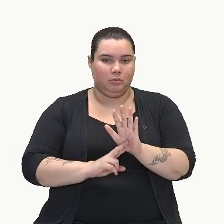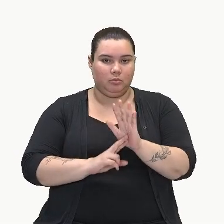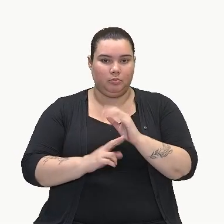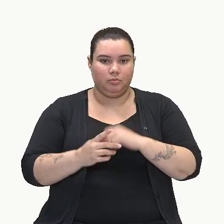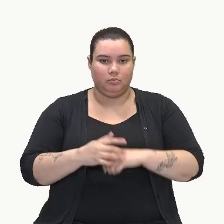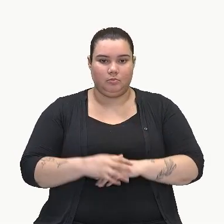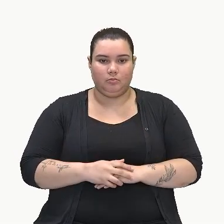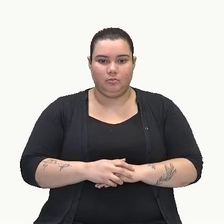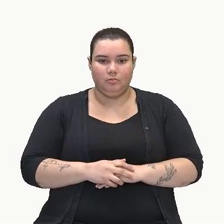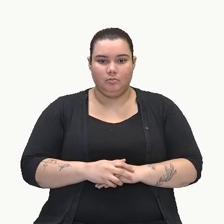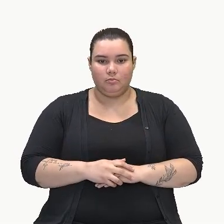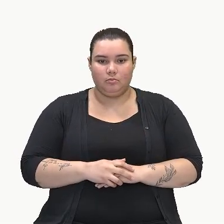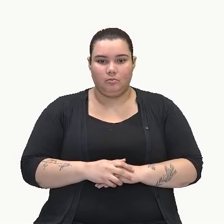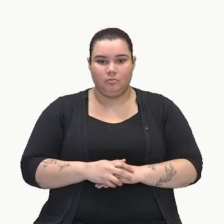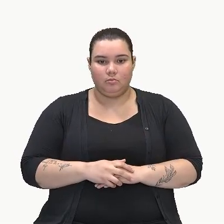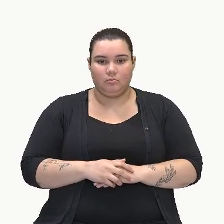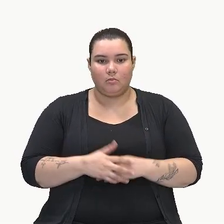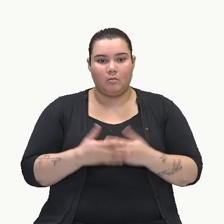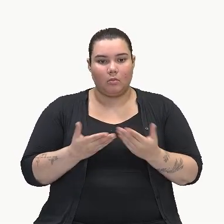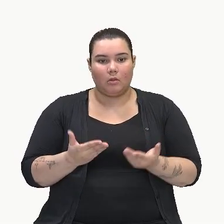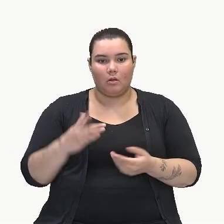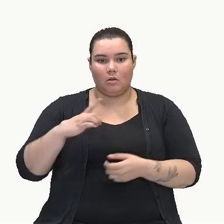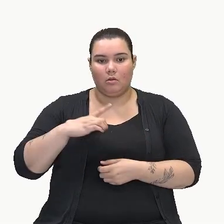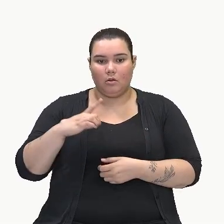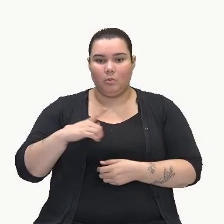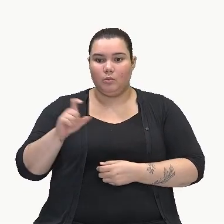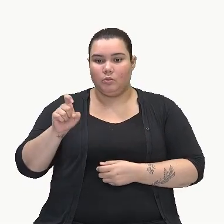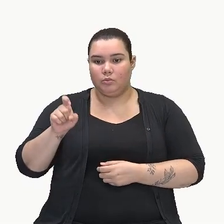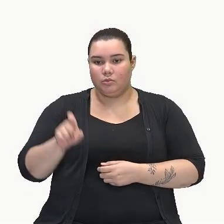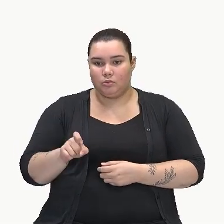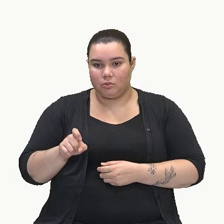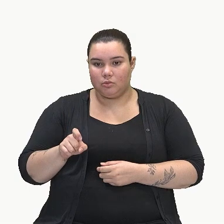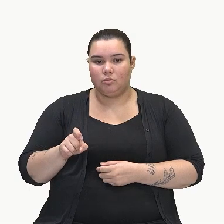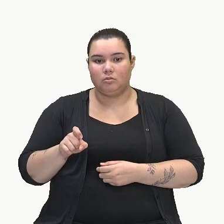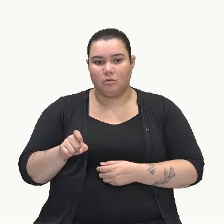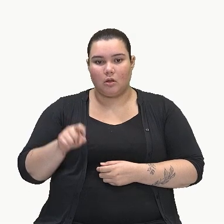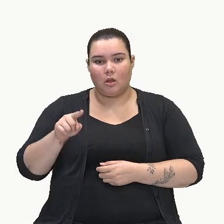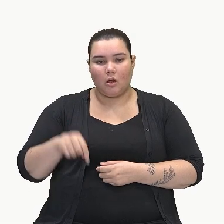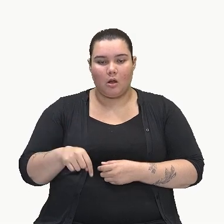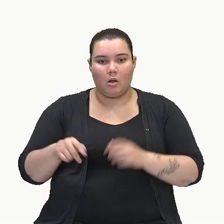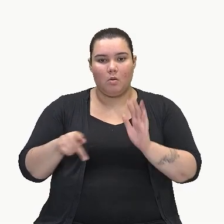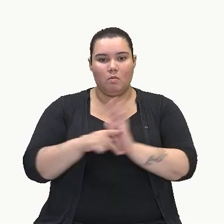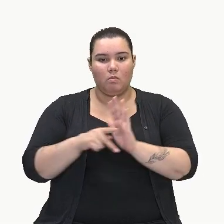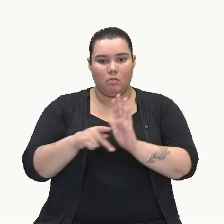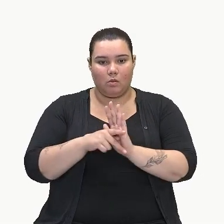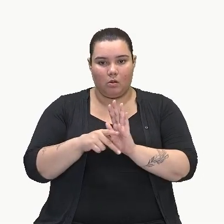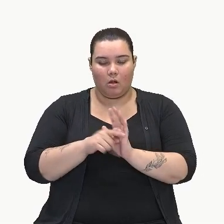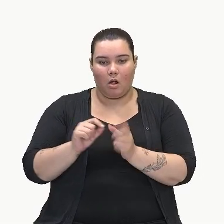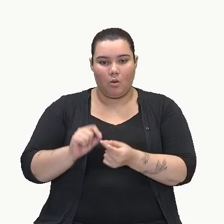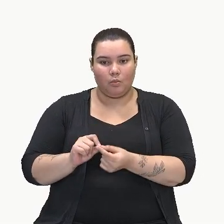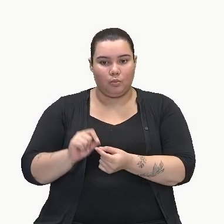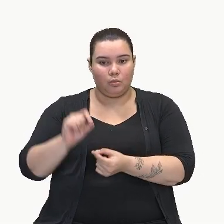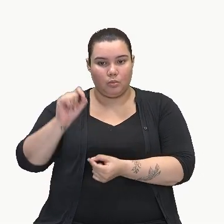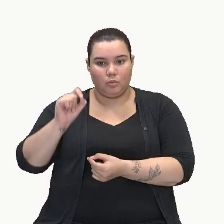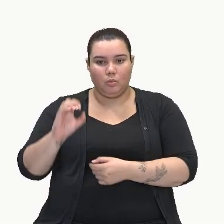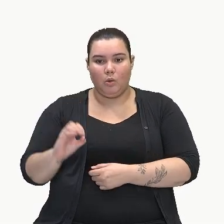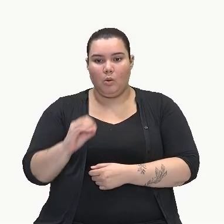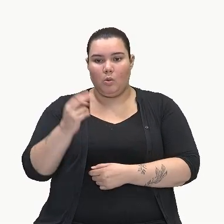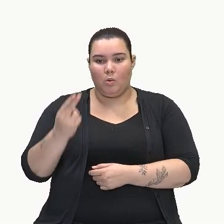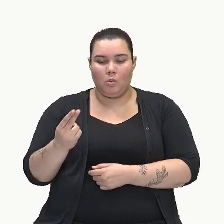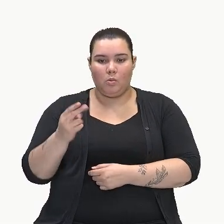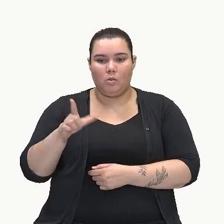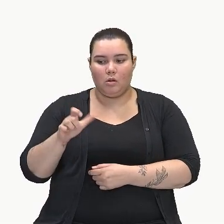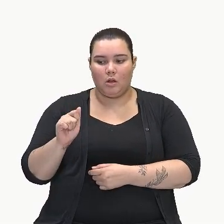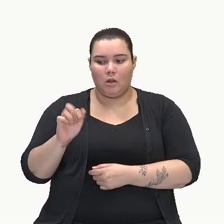E aí, nós temos o x como valor da nossa altura ou da nossa largura.